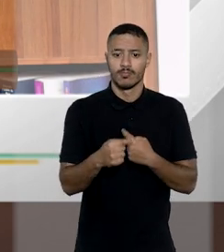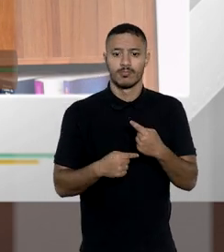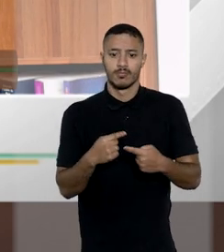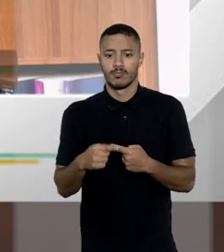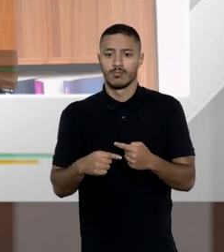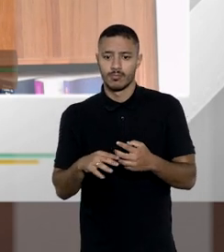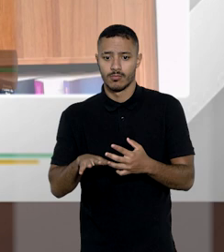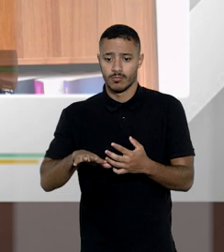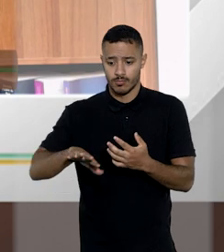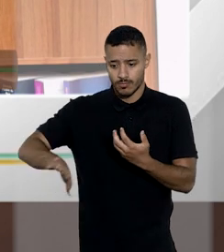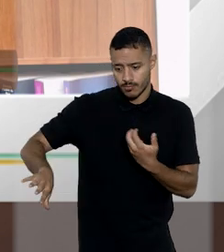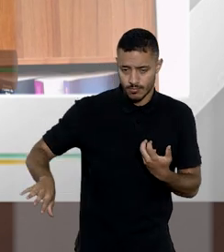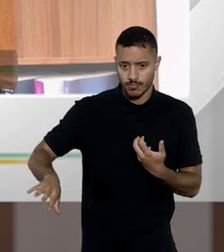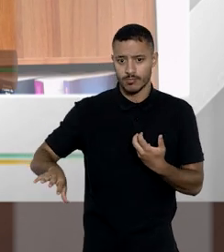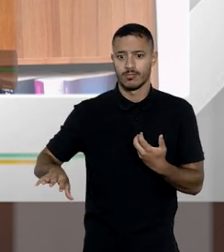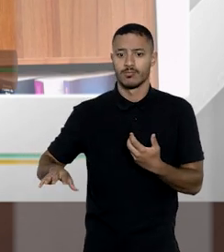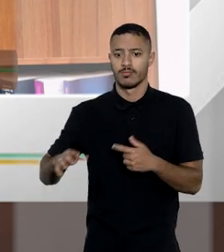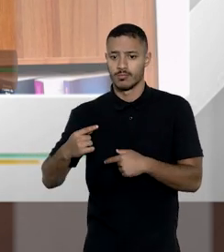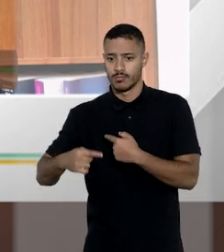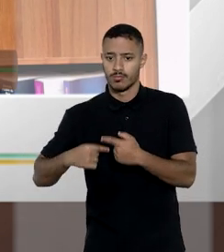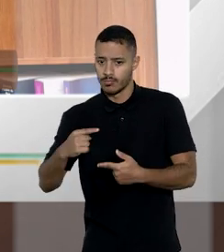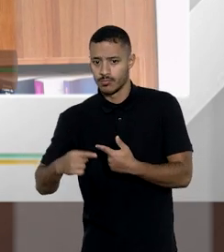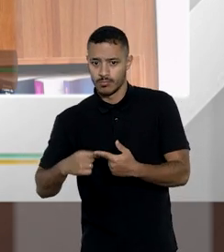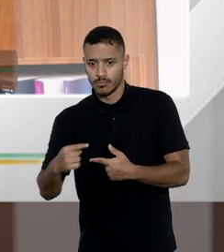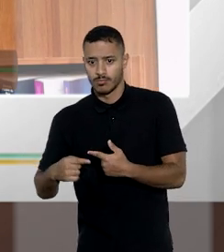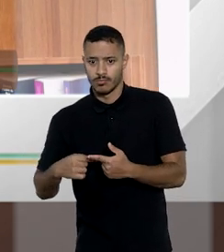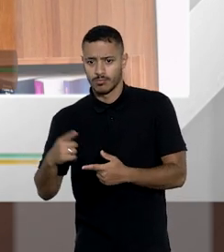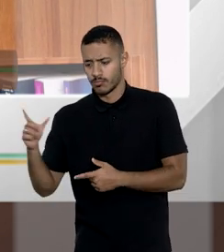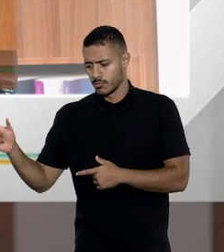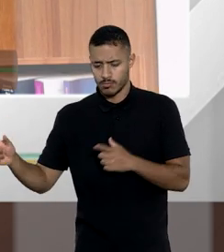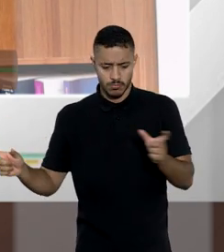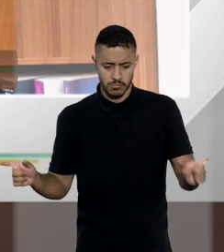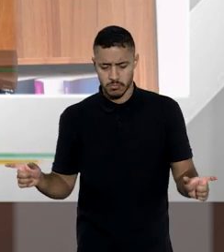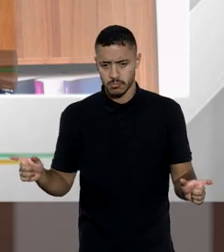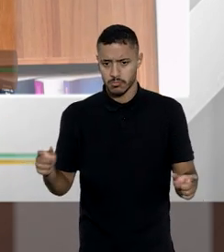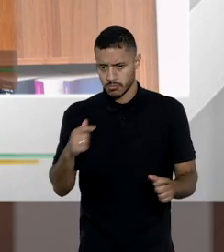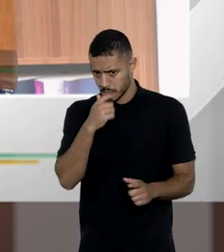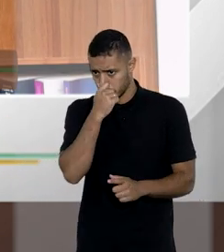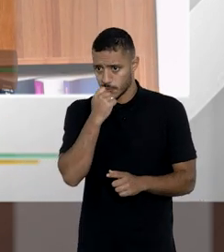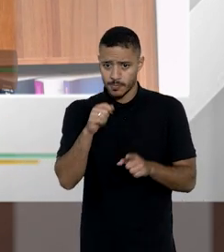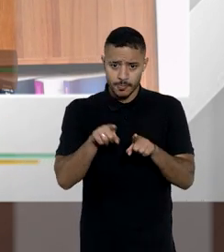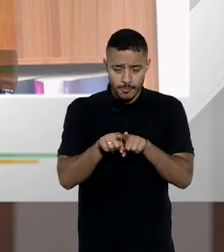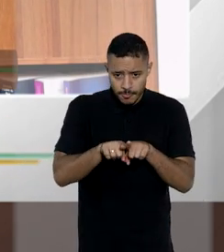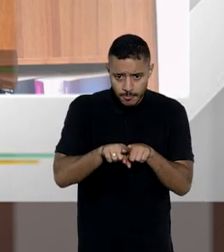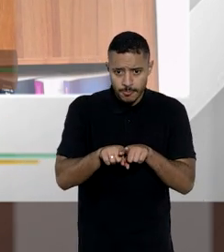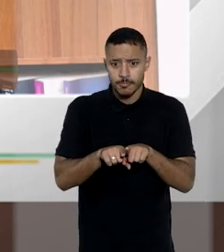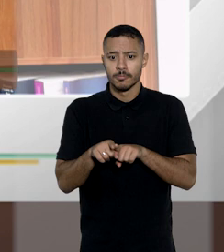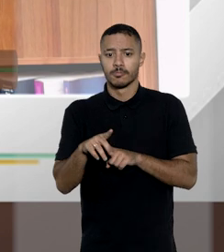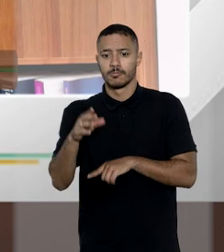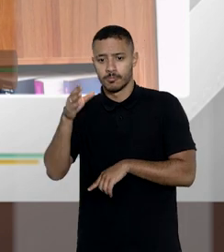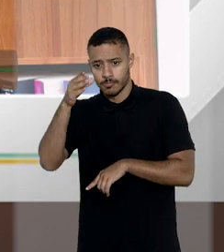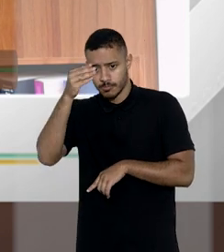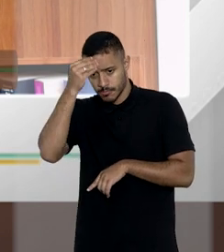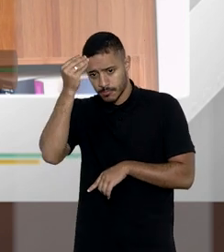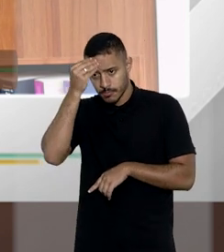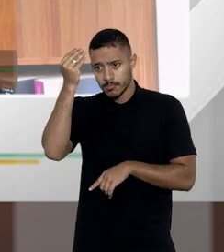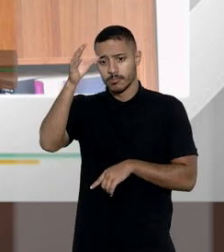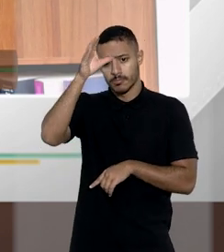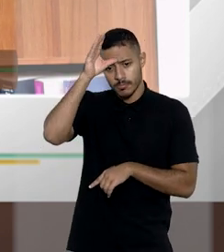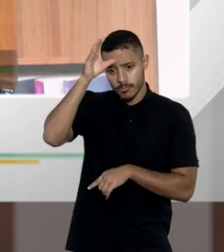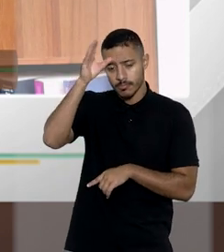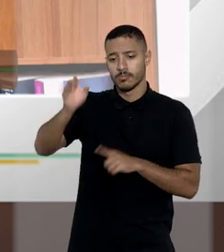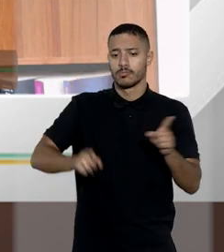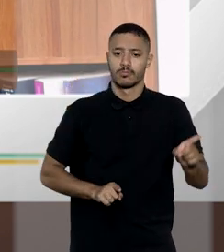da herança afastando a participação da herança dos colaterais quem são os colaterais são os irmãos os sobrinhos